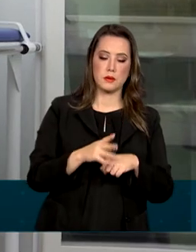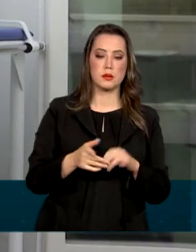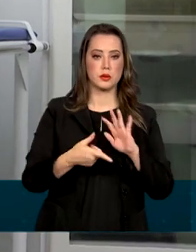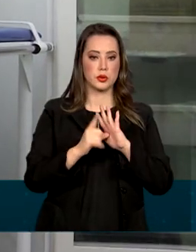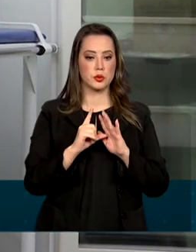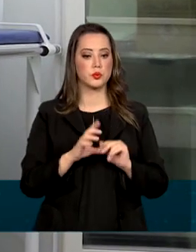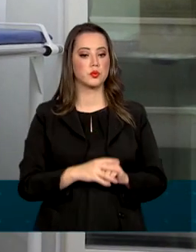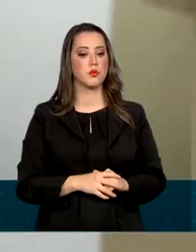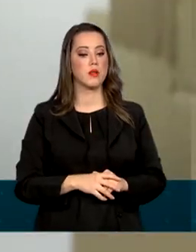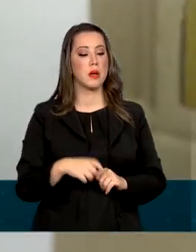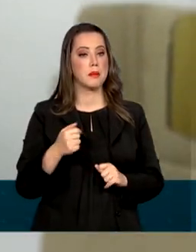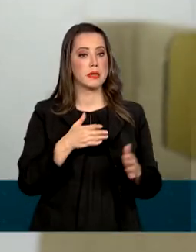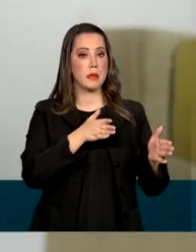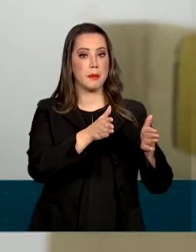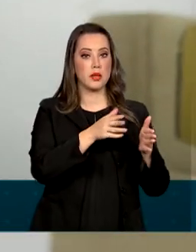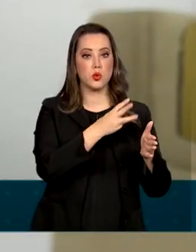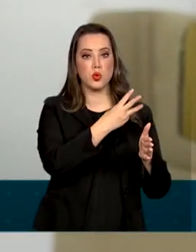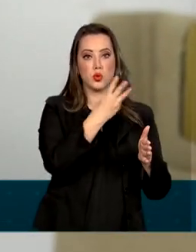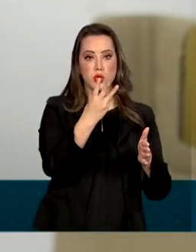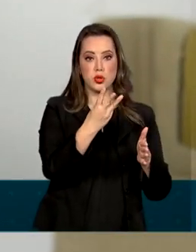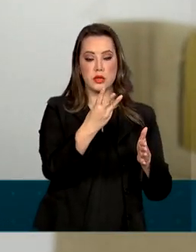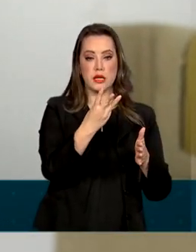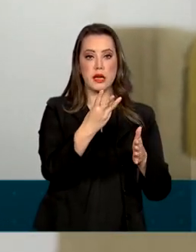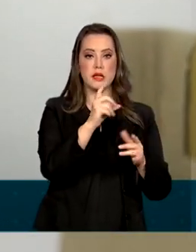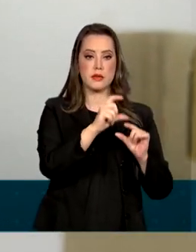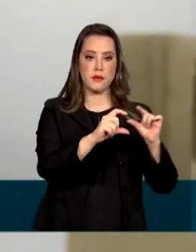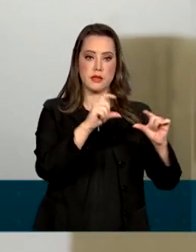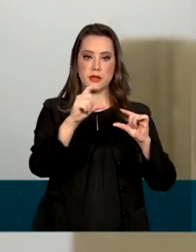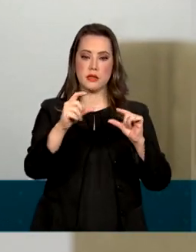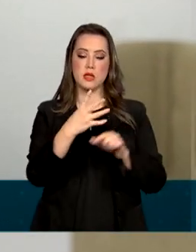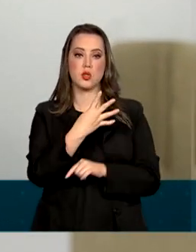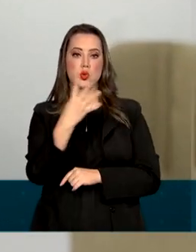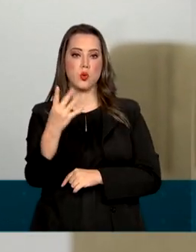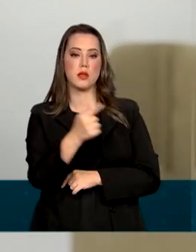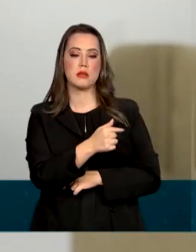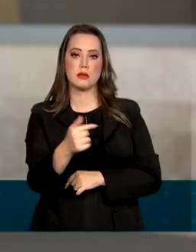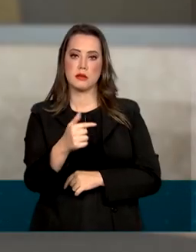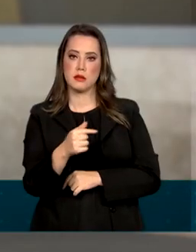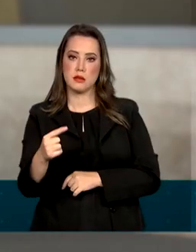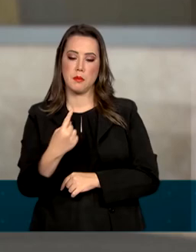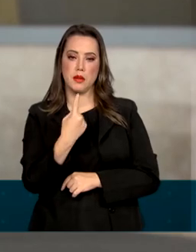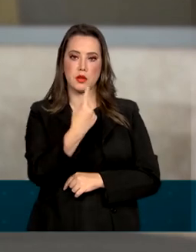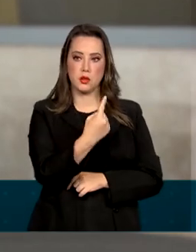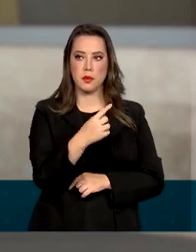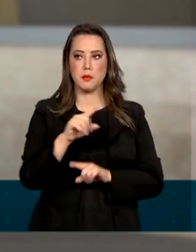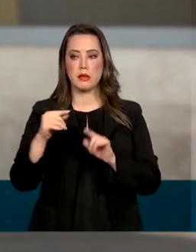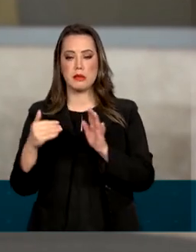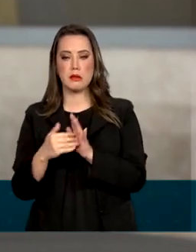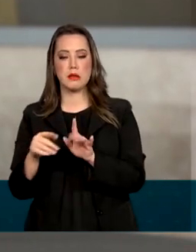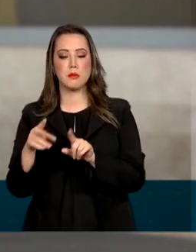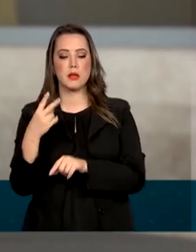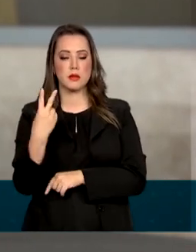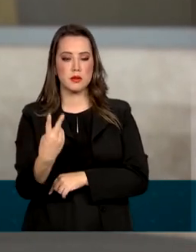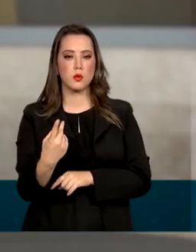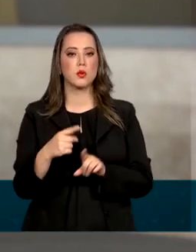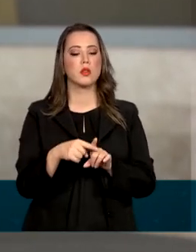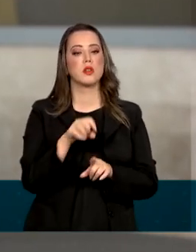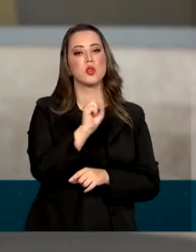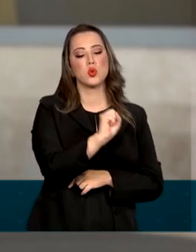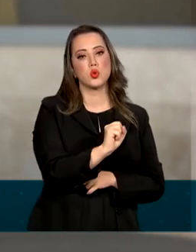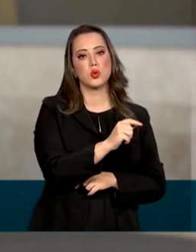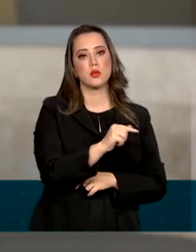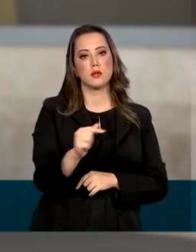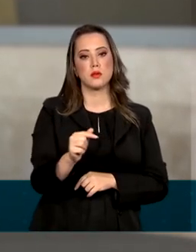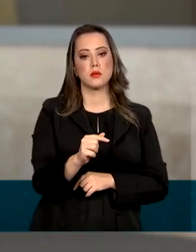doses com intervalo de 4 semanas entre a primeira e a segunda doses e de 8 semanas entre a segunda e a